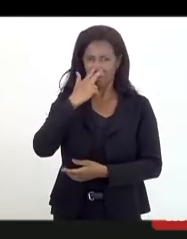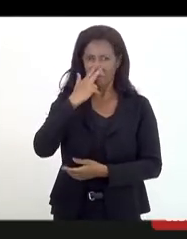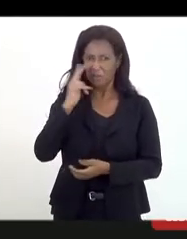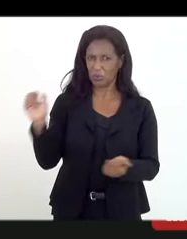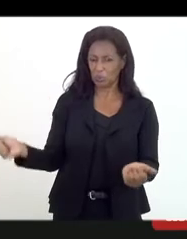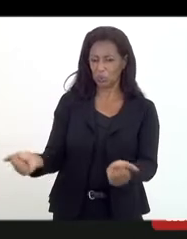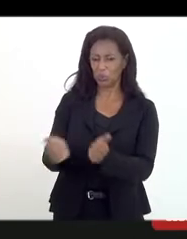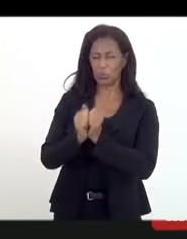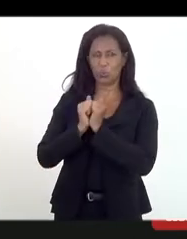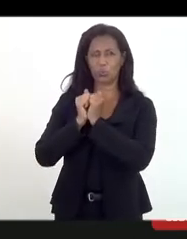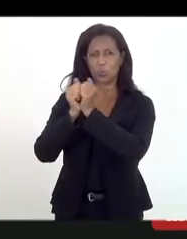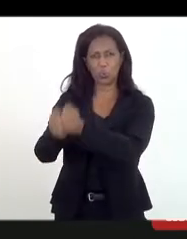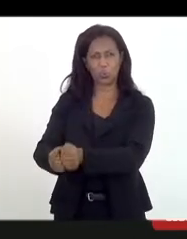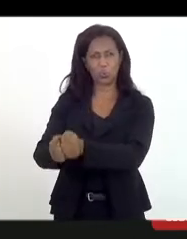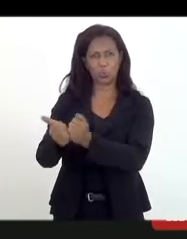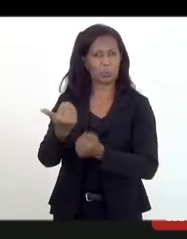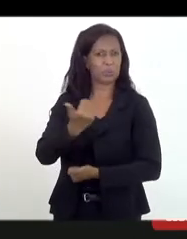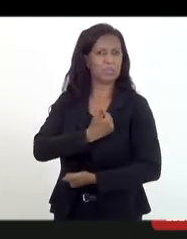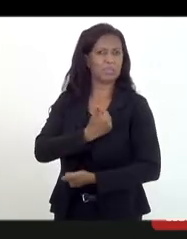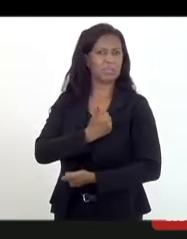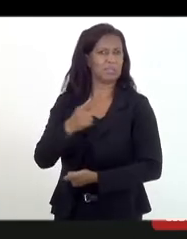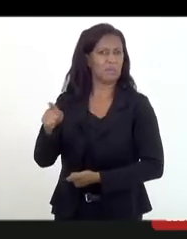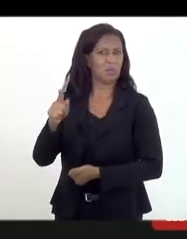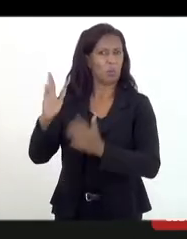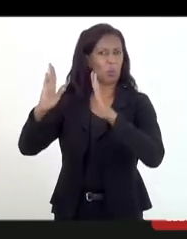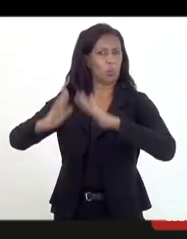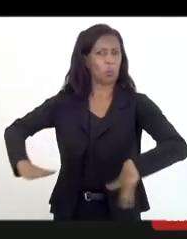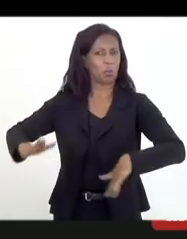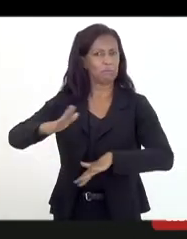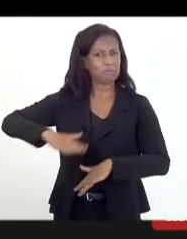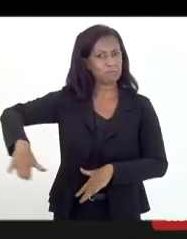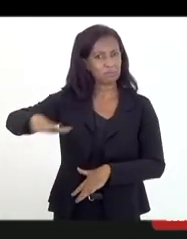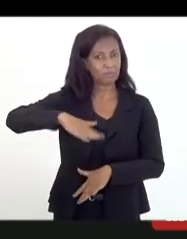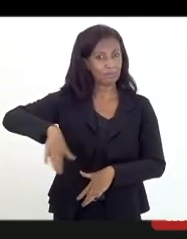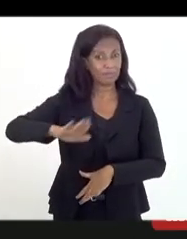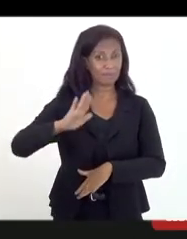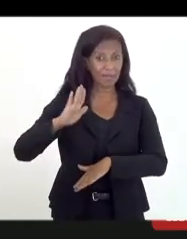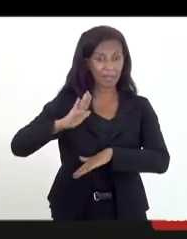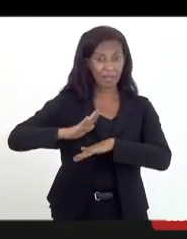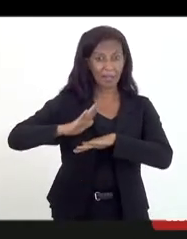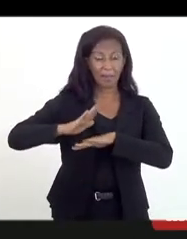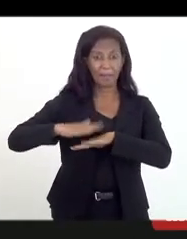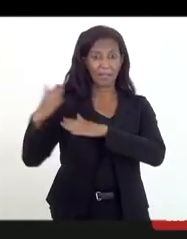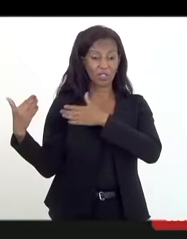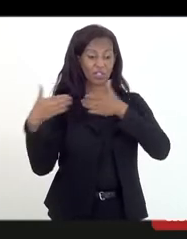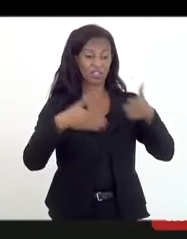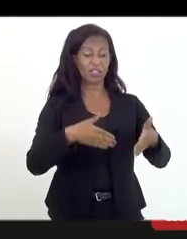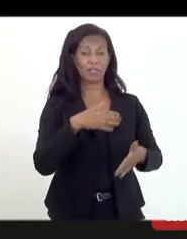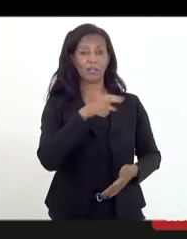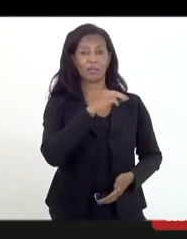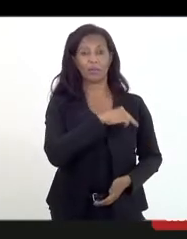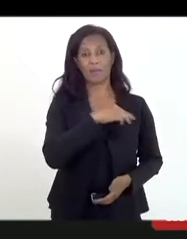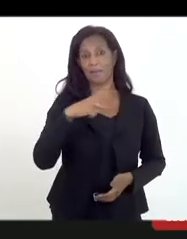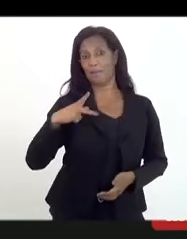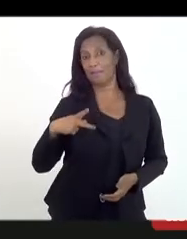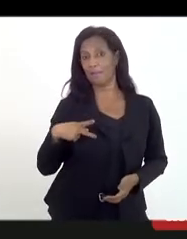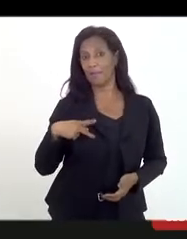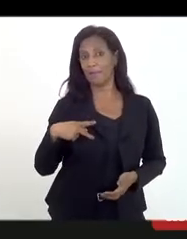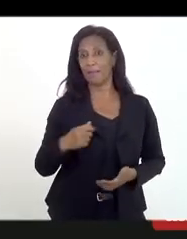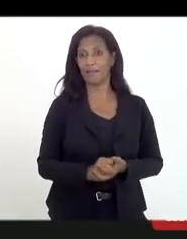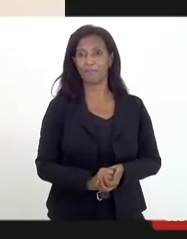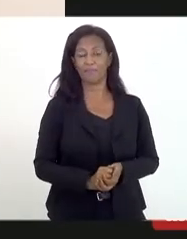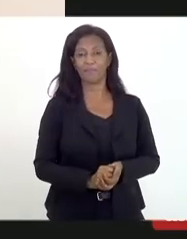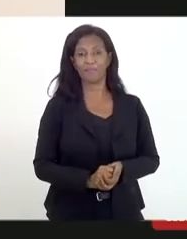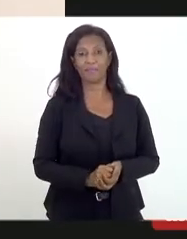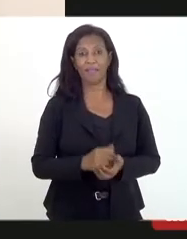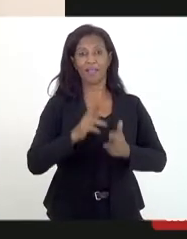os companheiros da Fabiana lá no terreiro. Mas, chegando ao Ministério Público, a denúncia foi